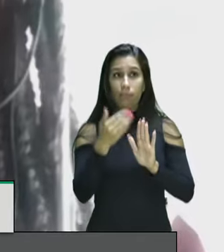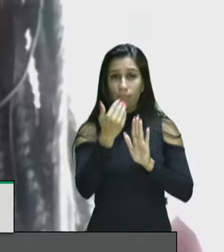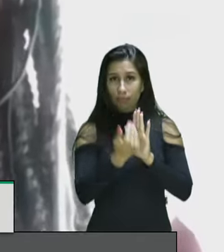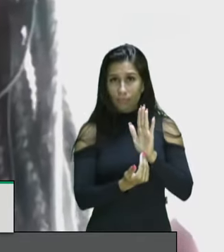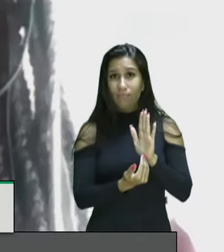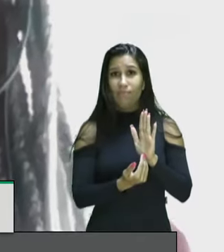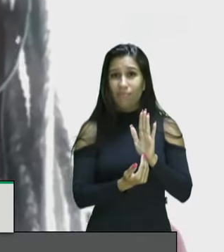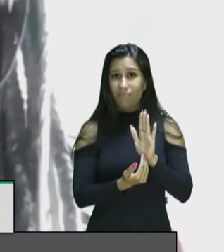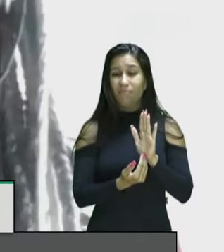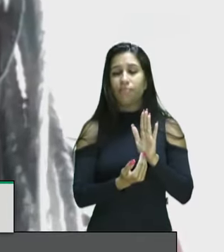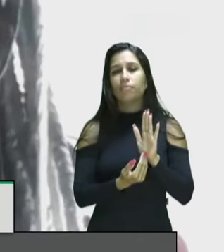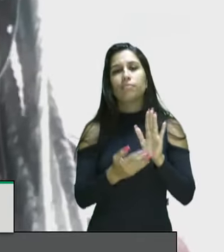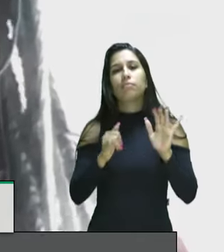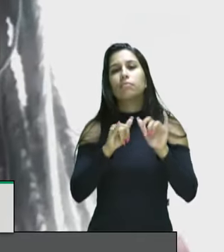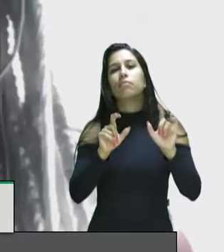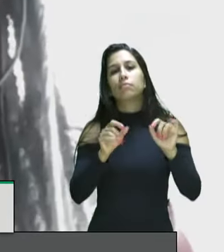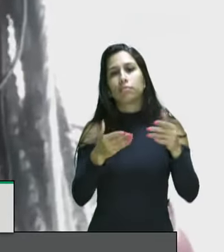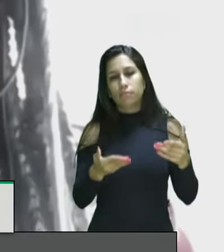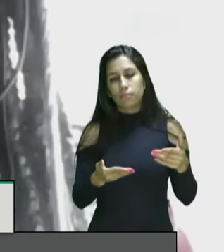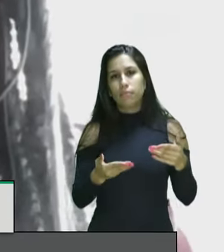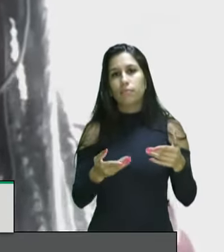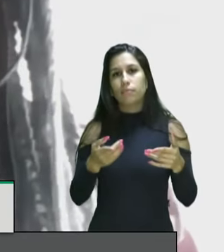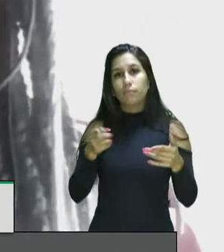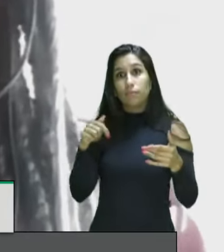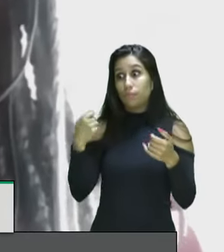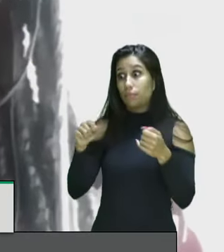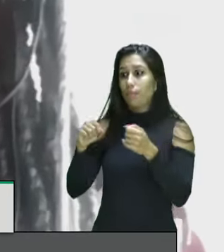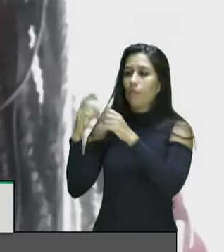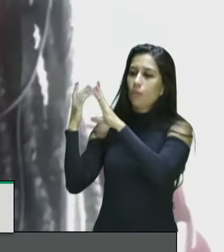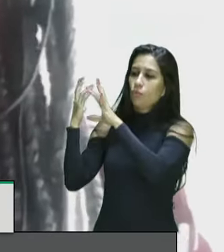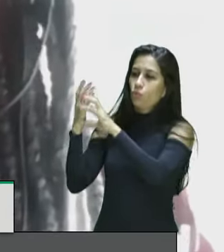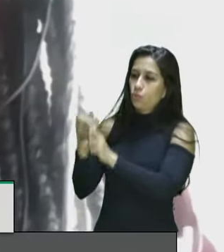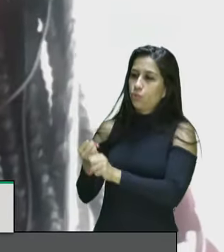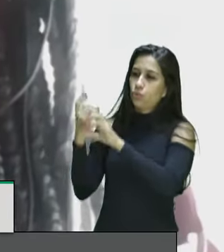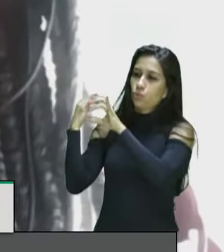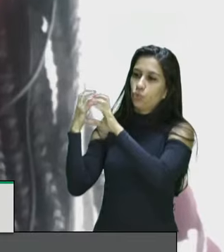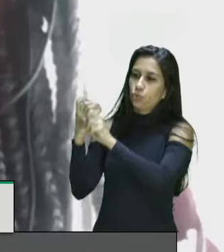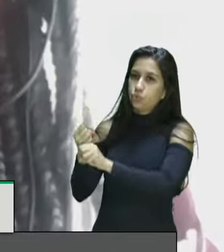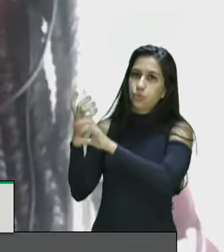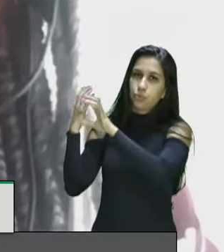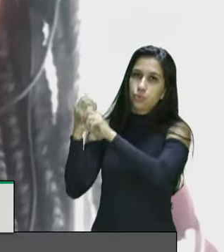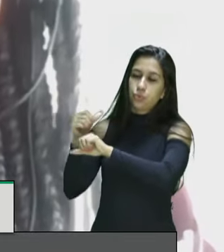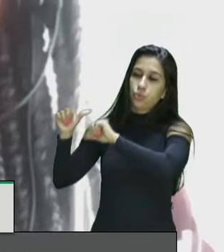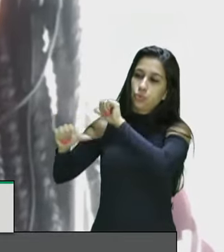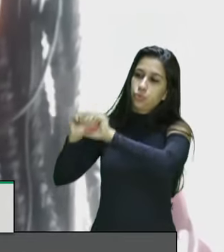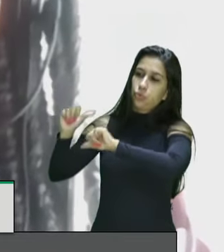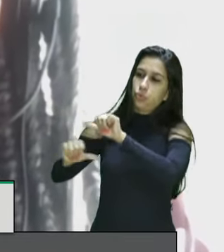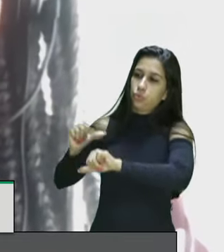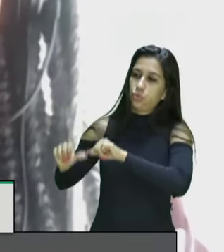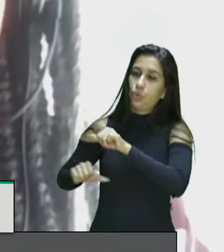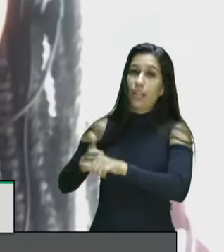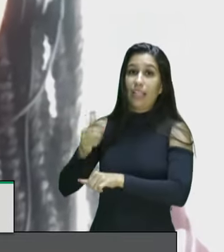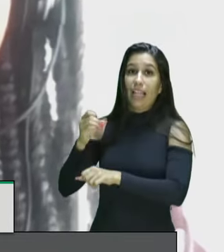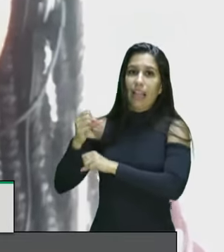periodicamente em ciclo de 10 anos se isso não acontecer a gente vai aumentar o nível de fragilidade das políticas públicas de